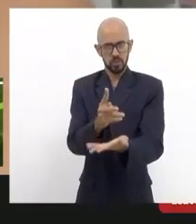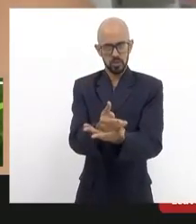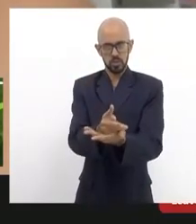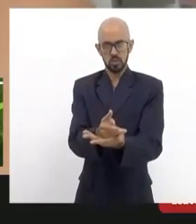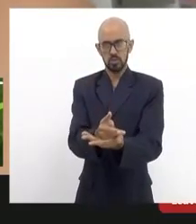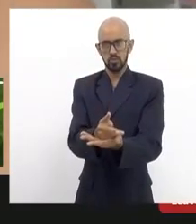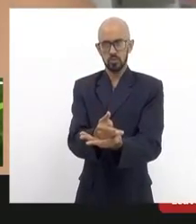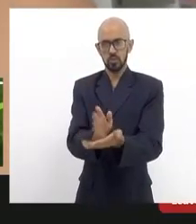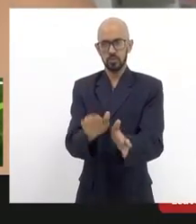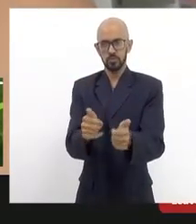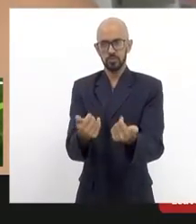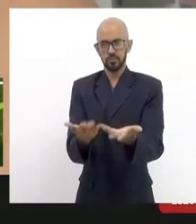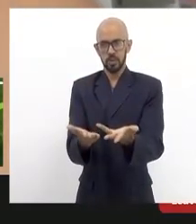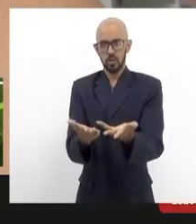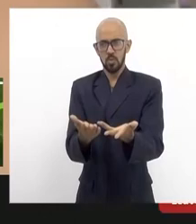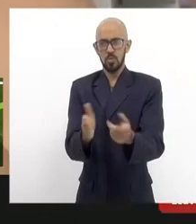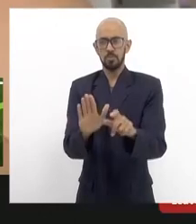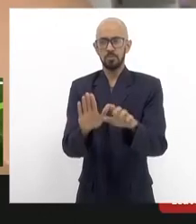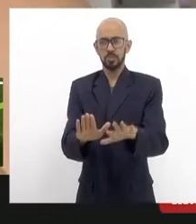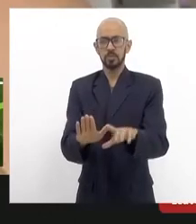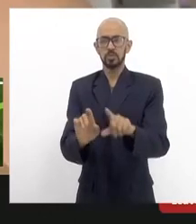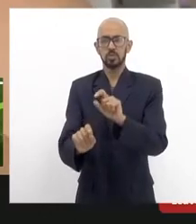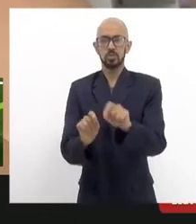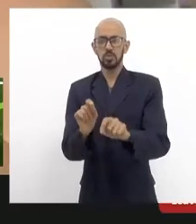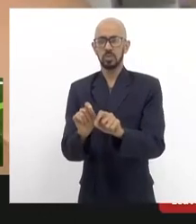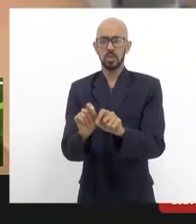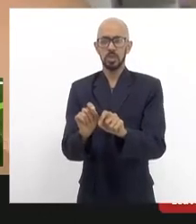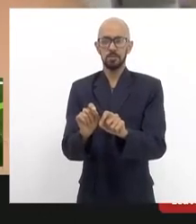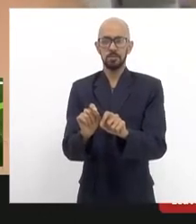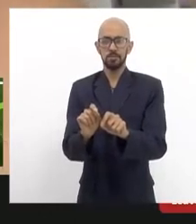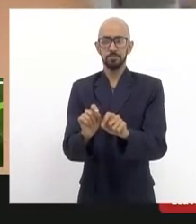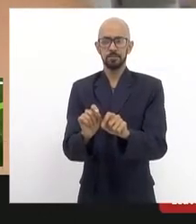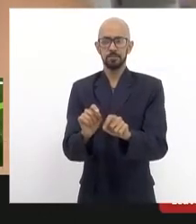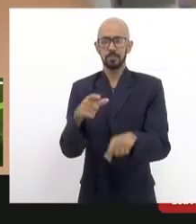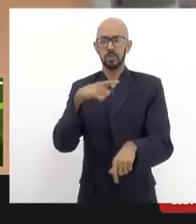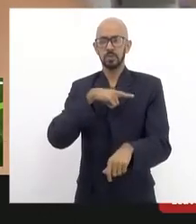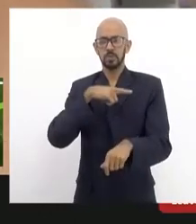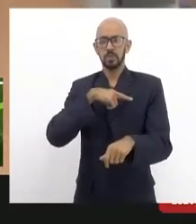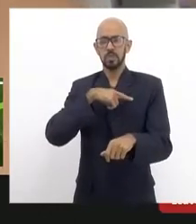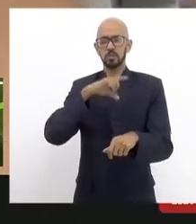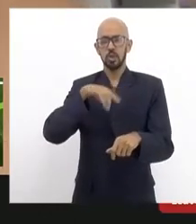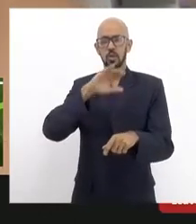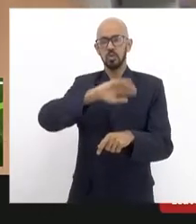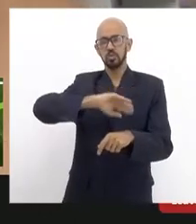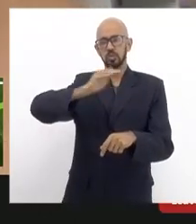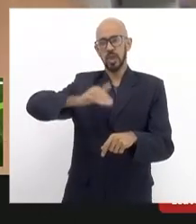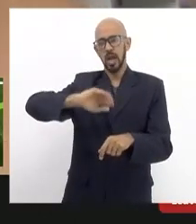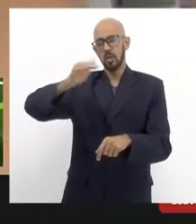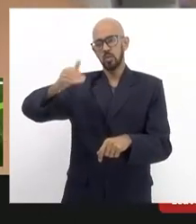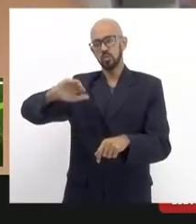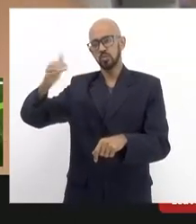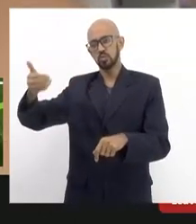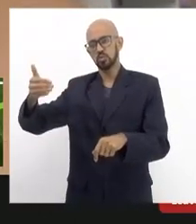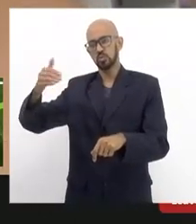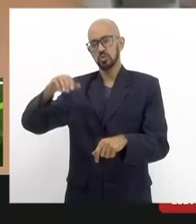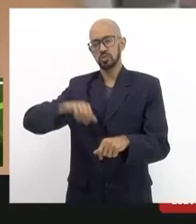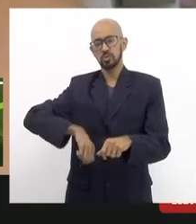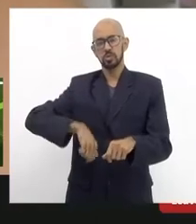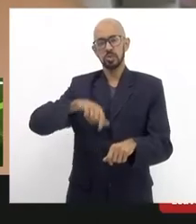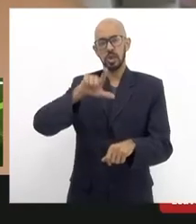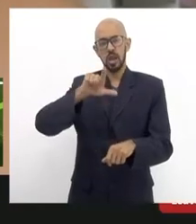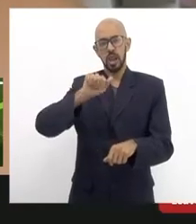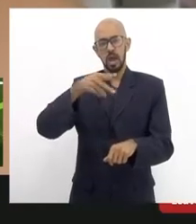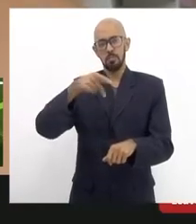a partir daí é de responsabilidade do IPHAN o tocante aos arcos da lapa estou falando da questão do sistema de